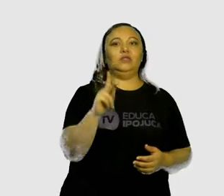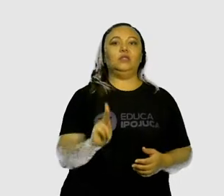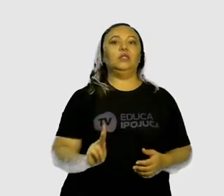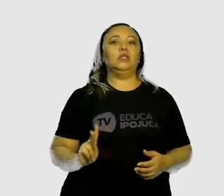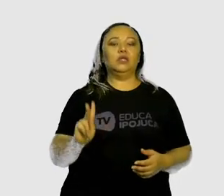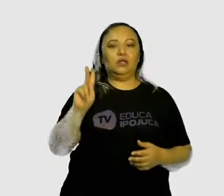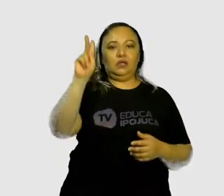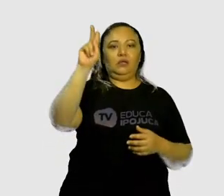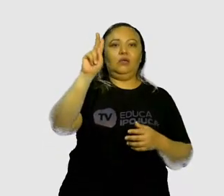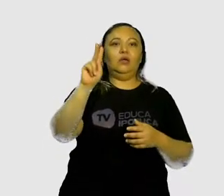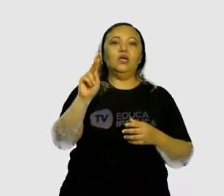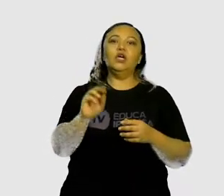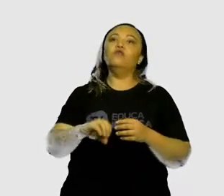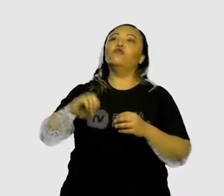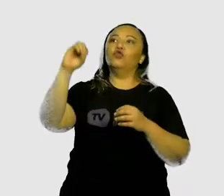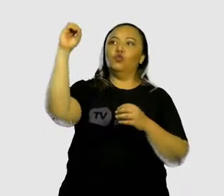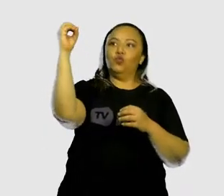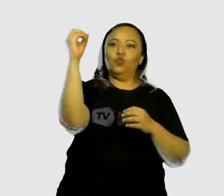durante o outono.